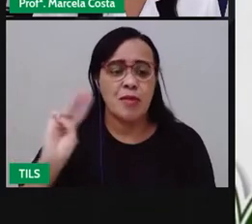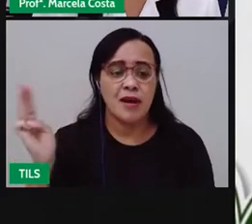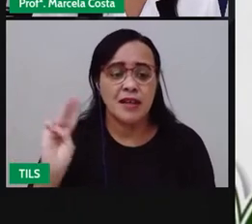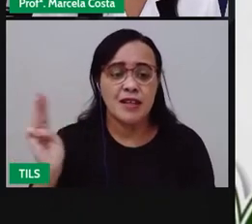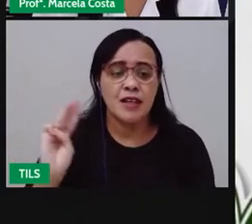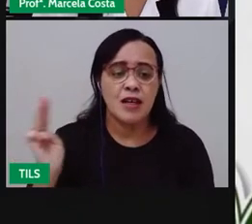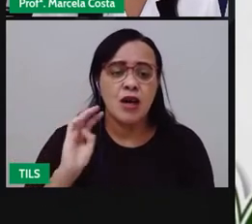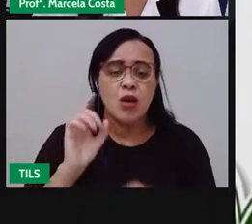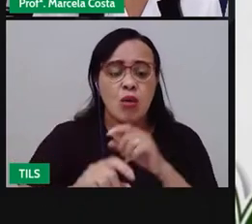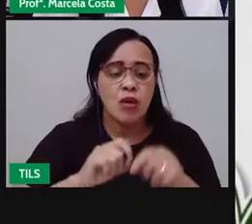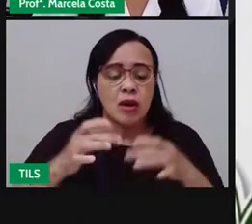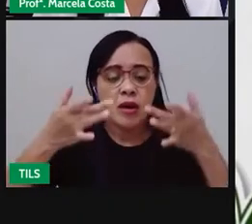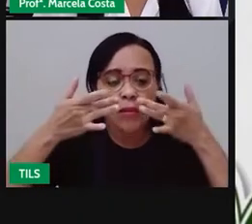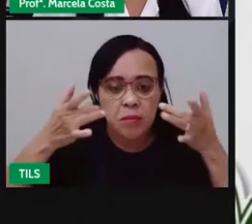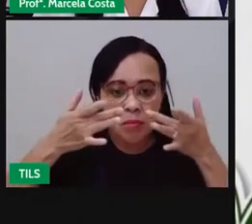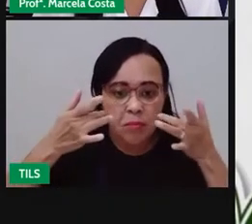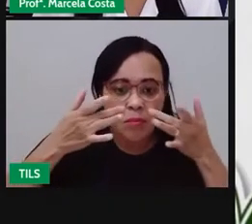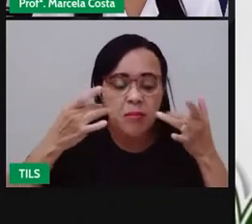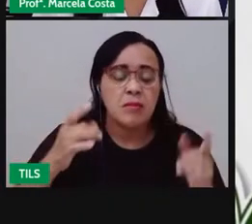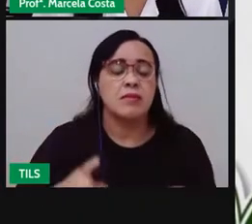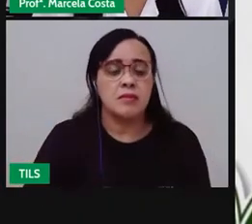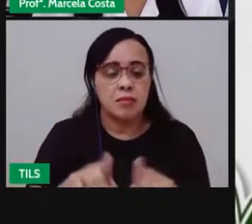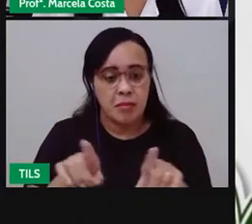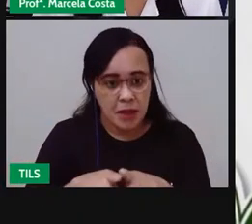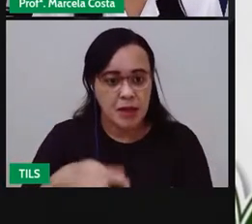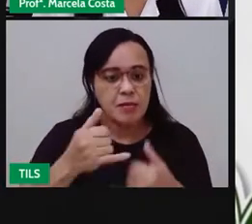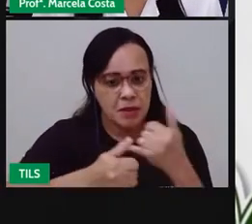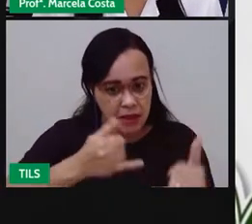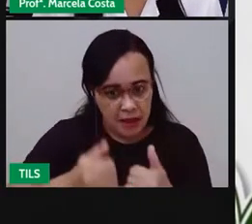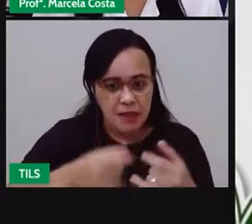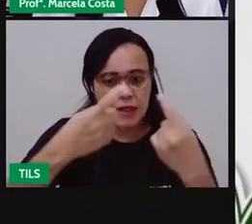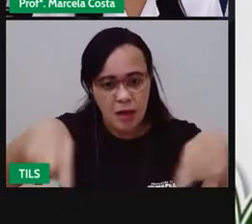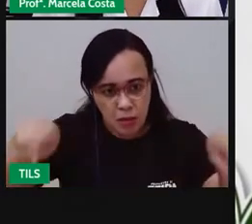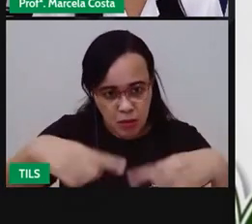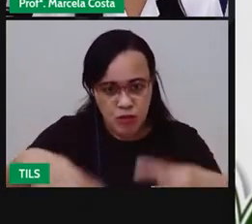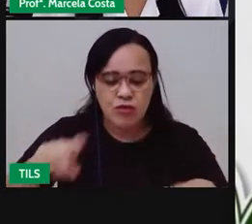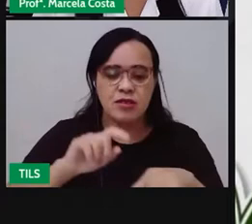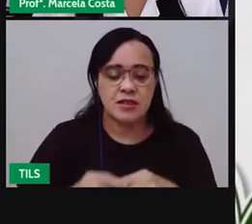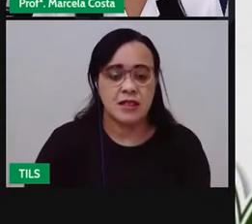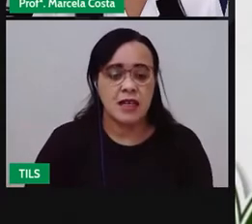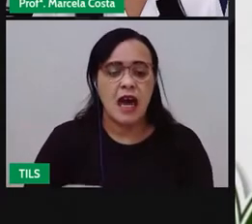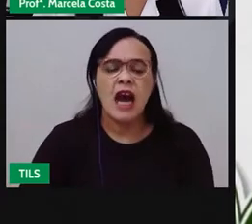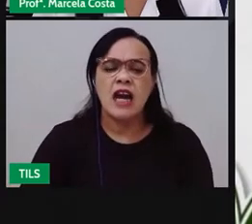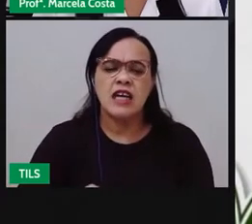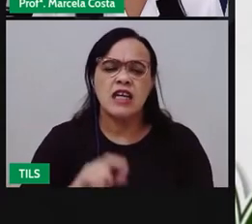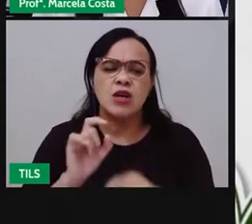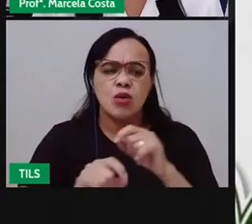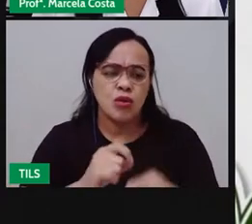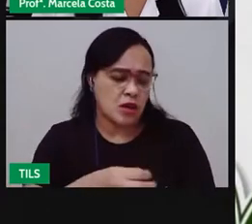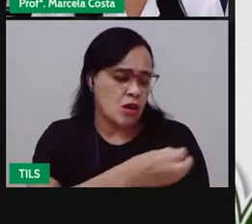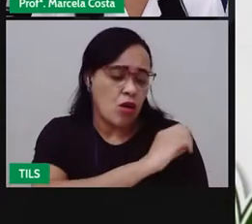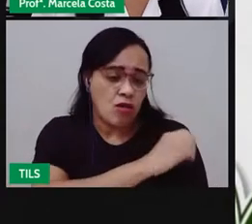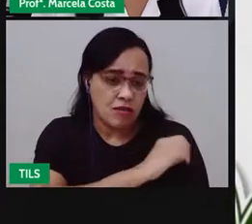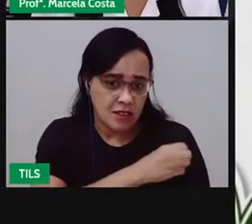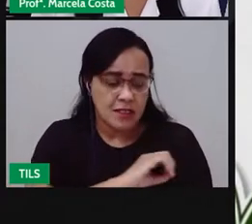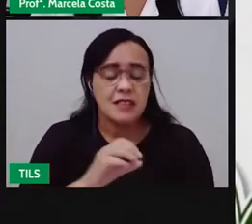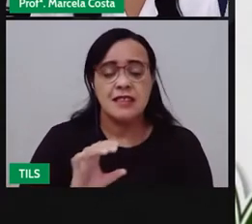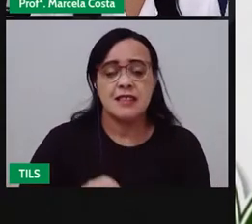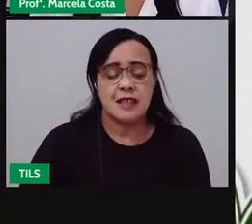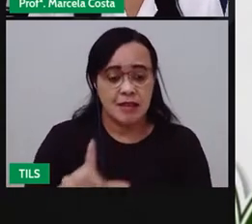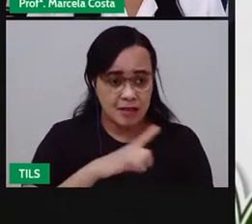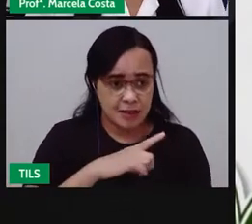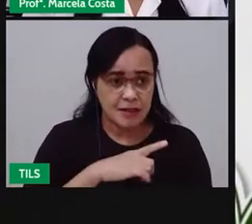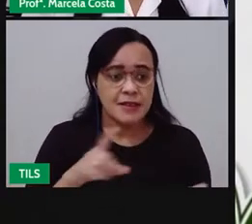dramáticas, lúdicas e musicais, além do artesanato. As tramas e personagens exploram o